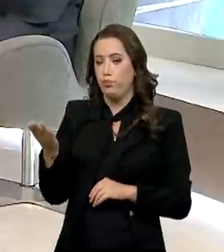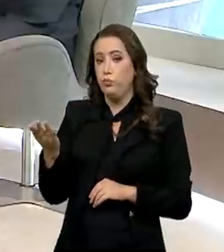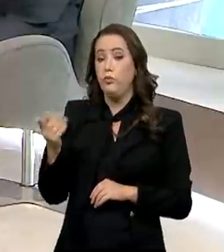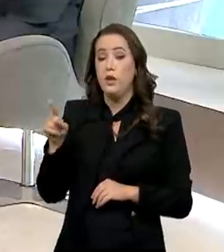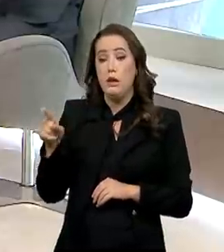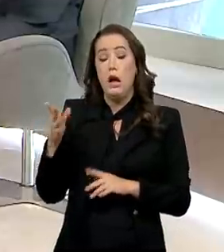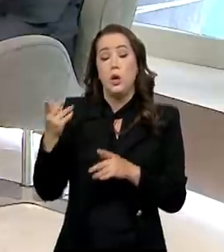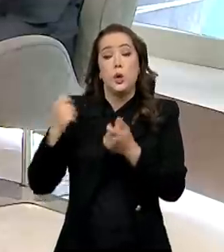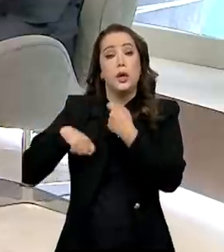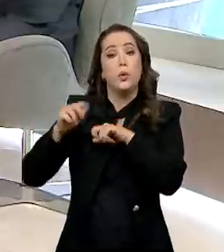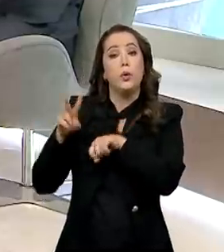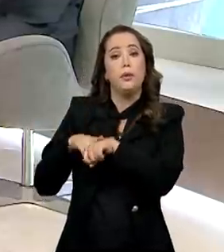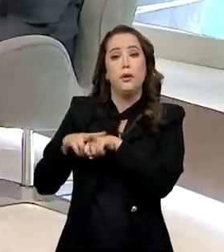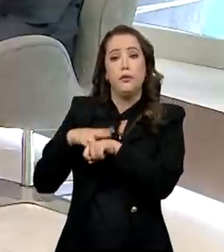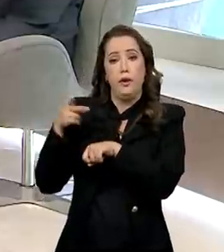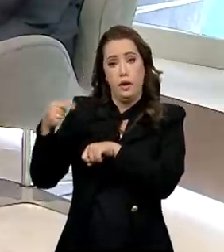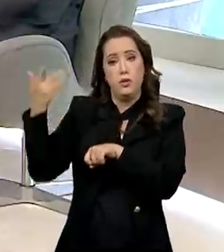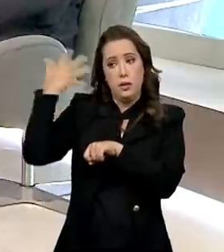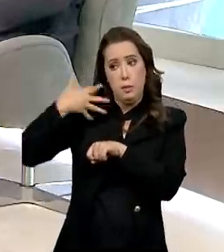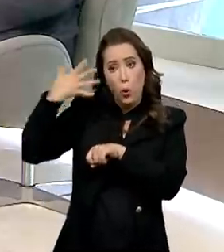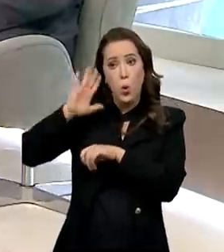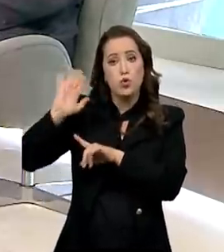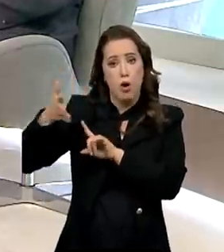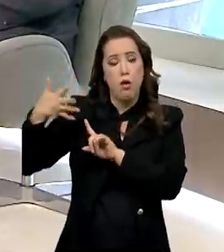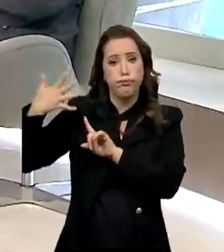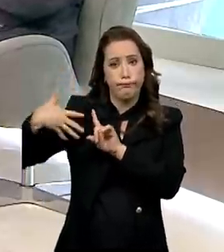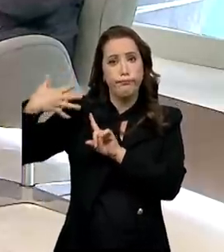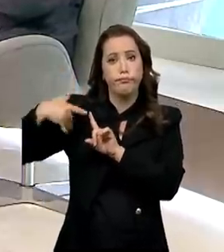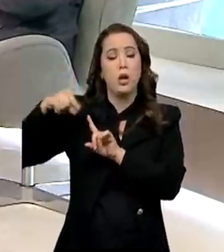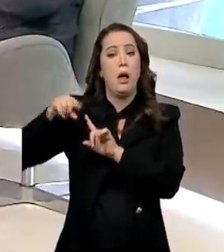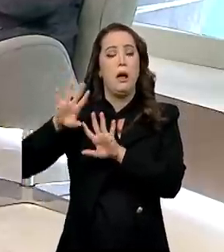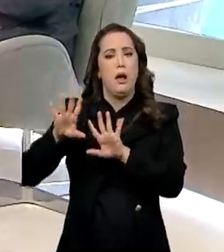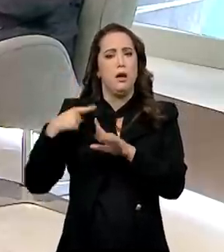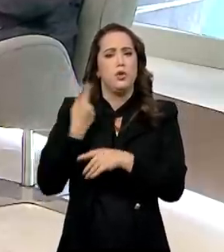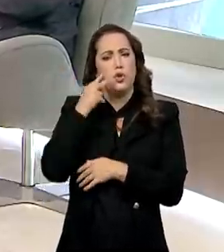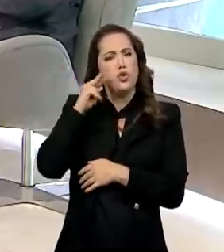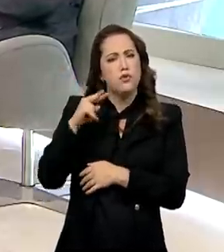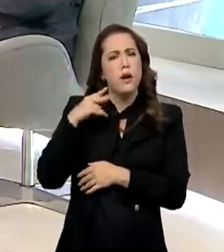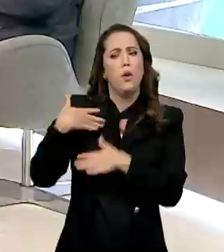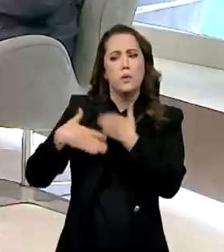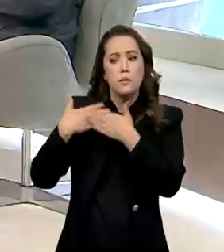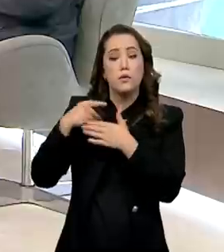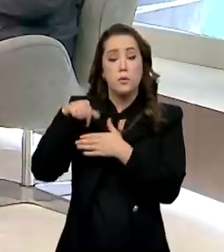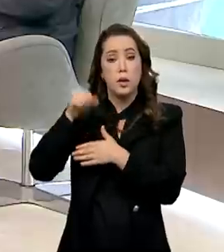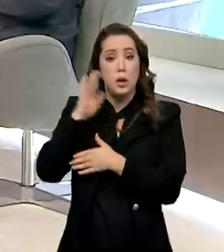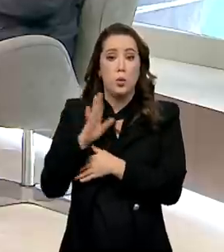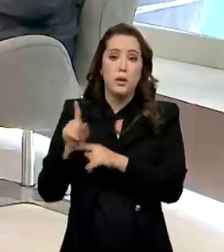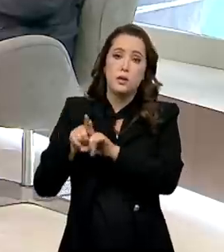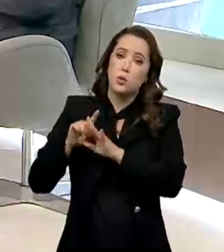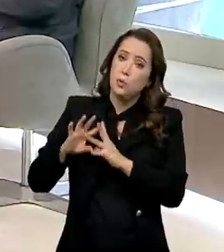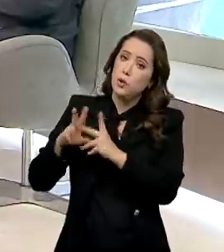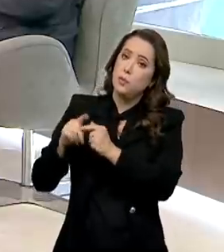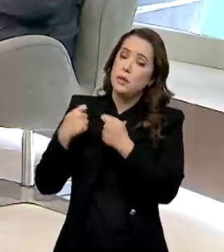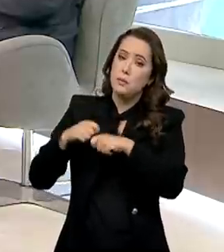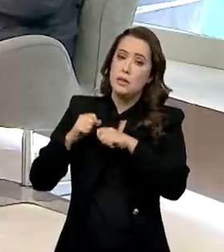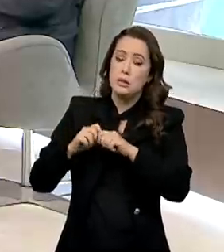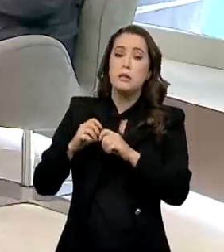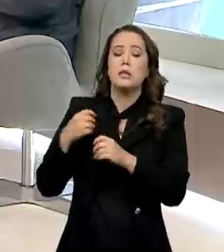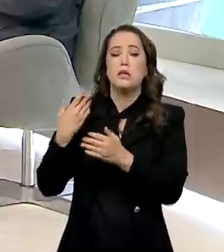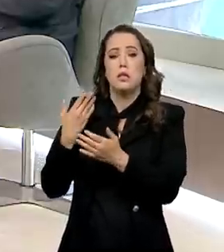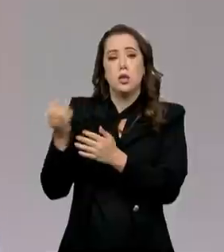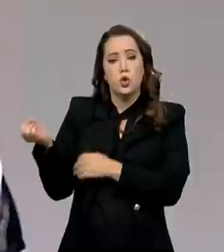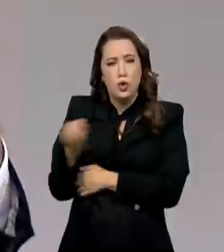senhor falou e a gente está discutindo aqui, é um desenvolvimento que está ocorrendo no Brasil e no mundo e vai exigir muita inovação e